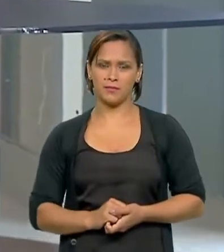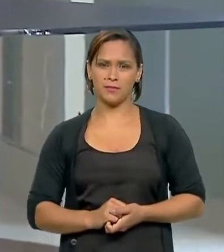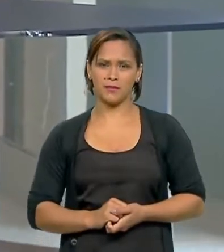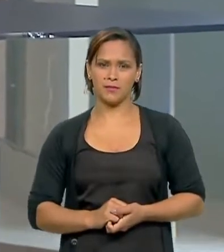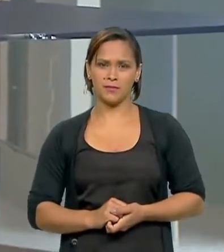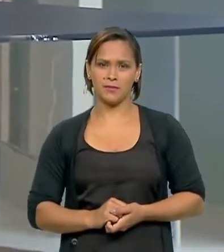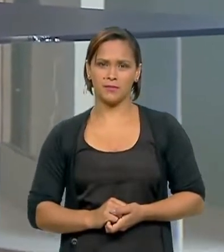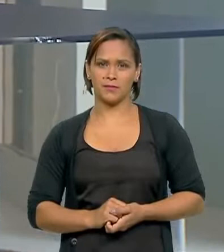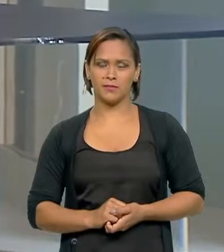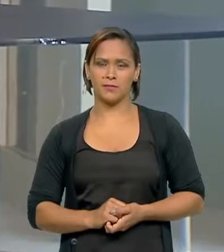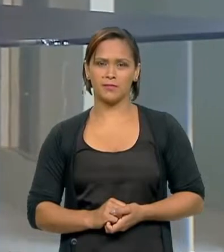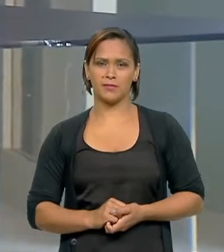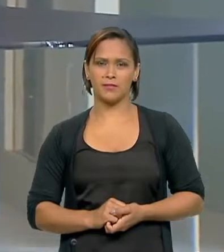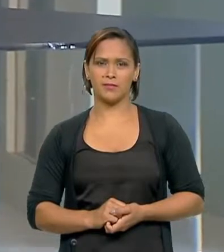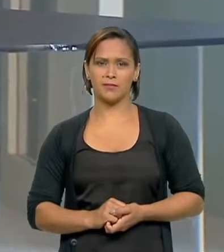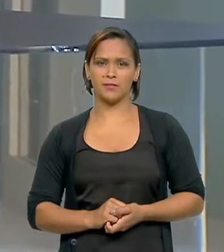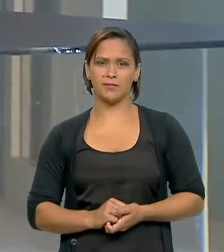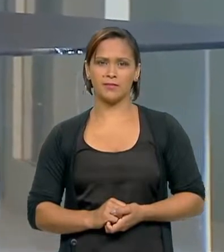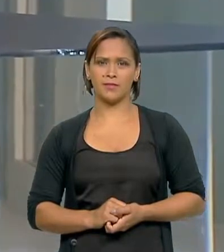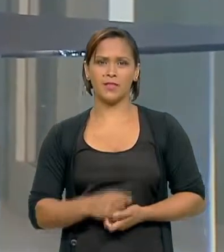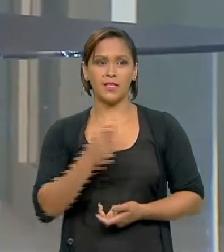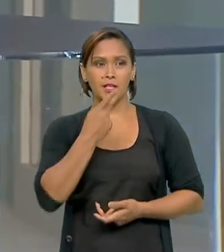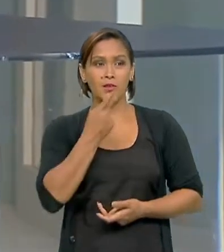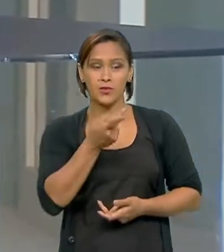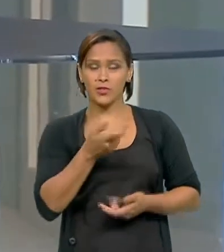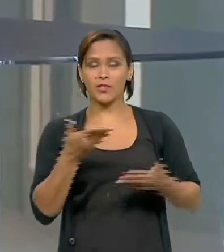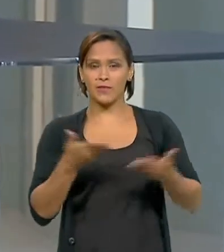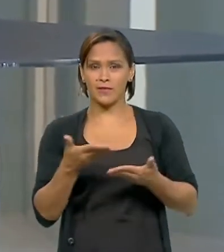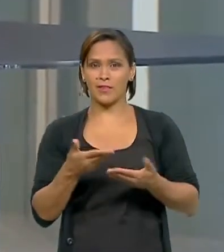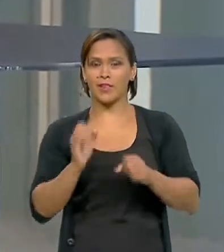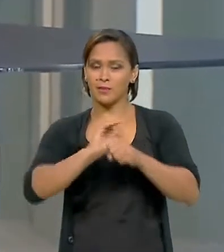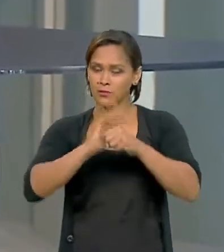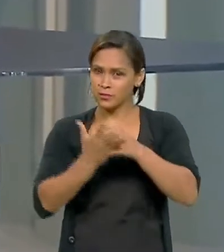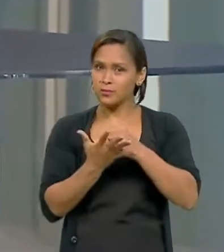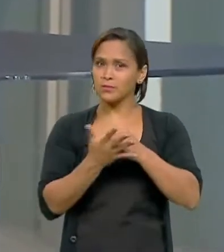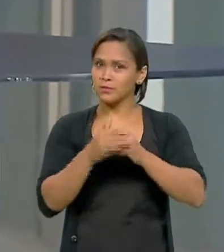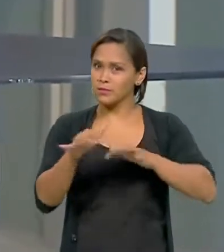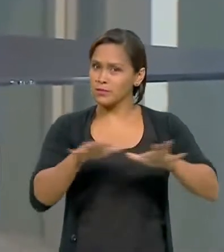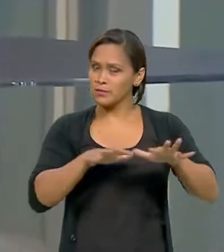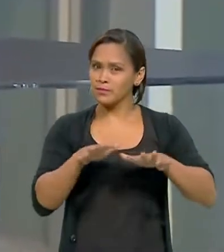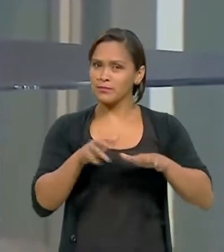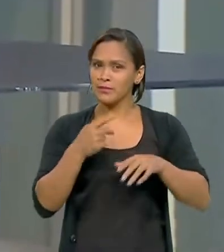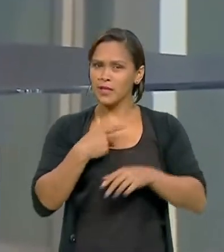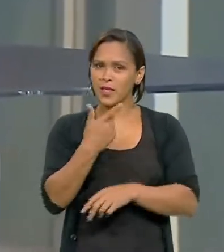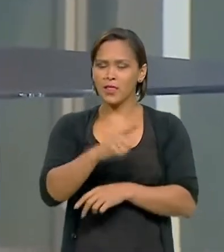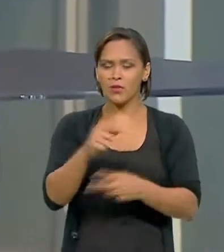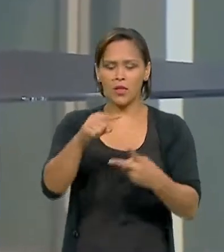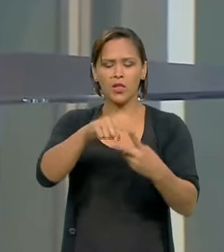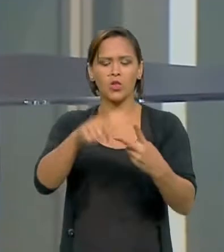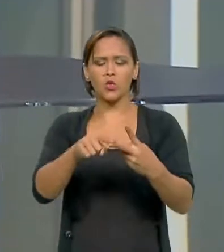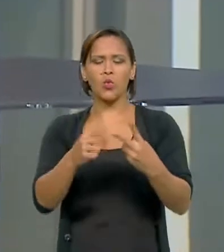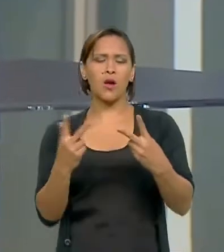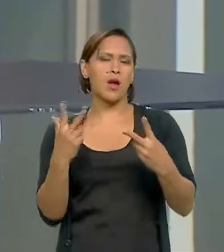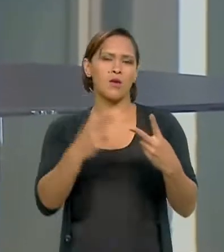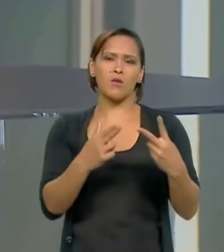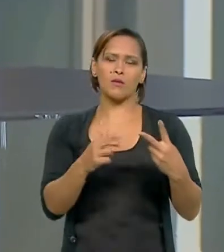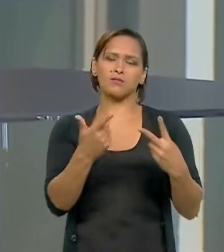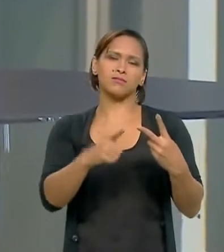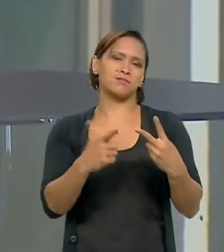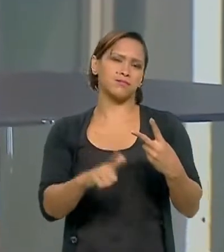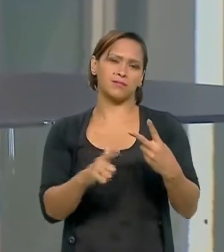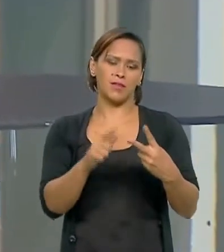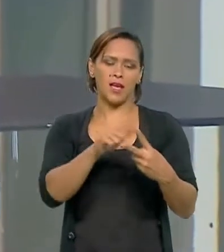que, eu já disse isso aqui, essa situação da pandemia não tem duas opiniões iguais. Então,